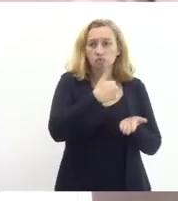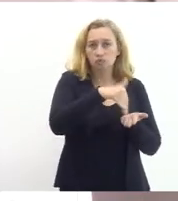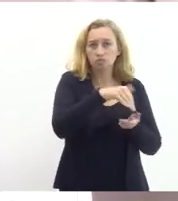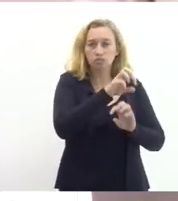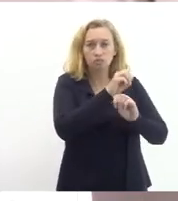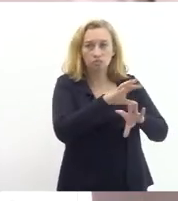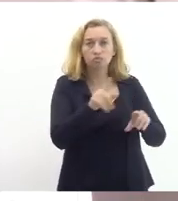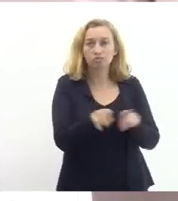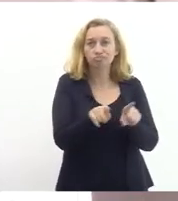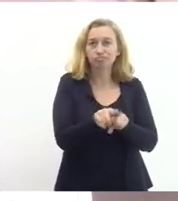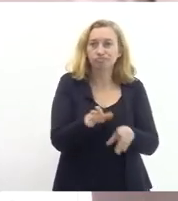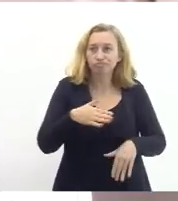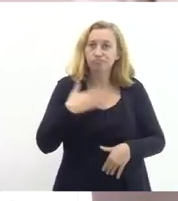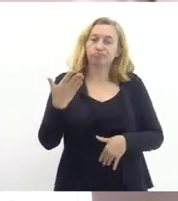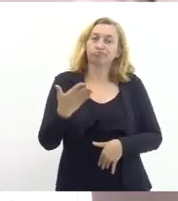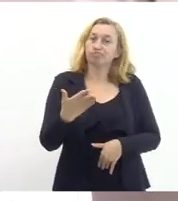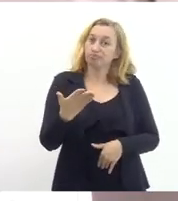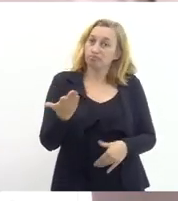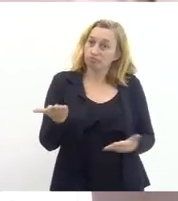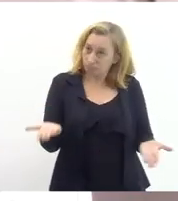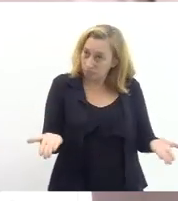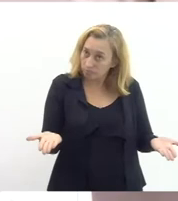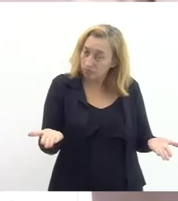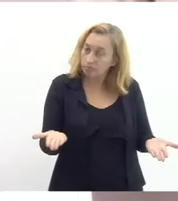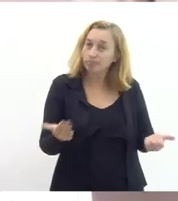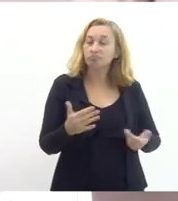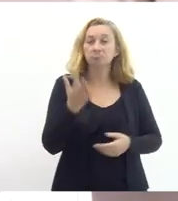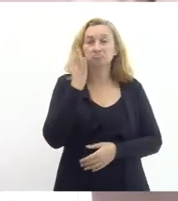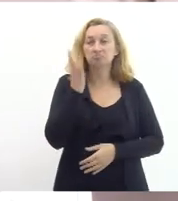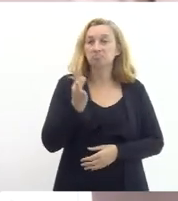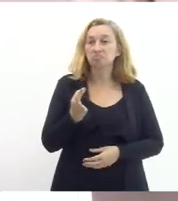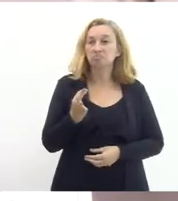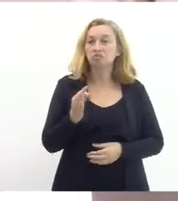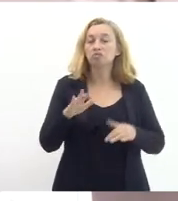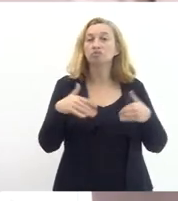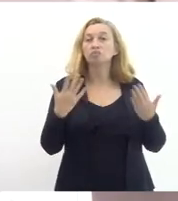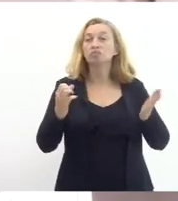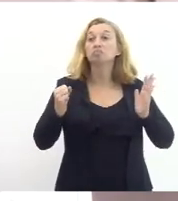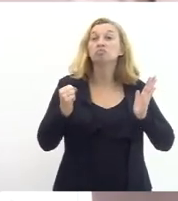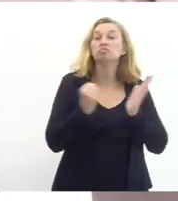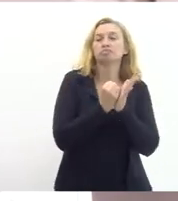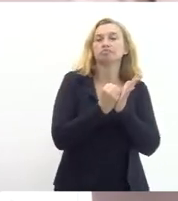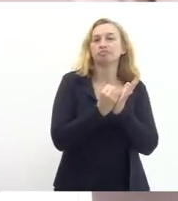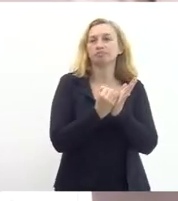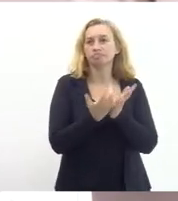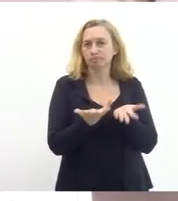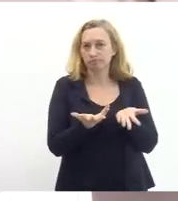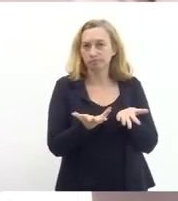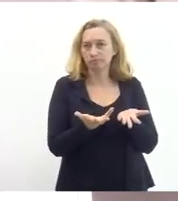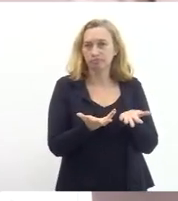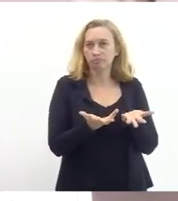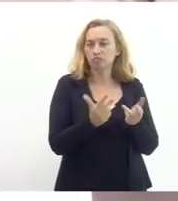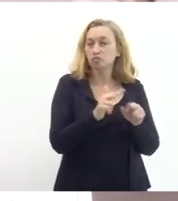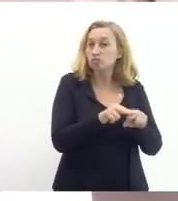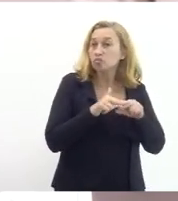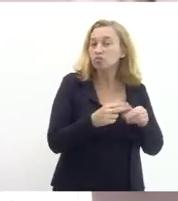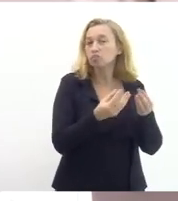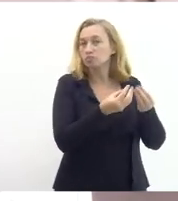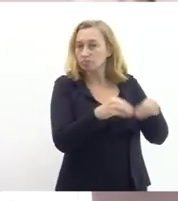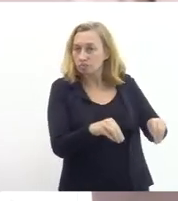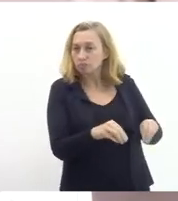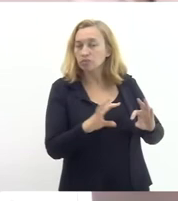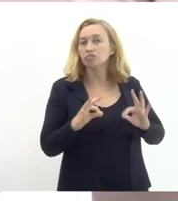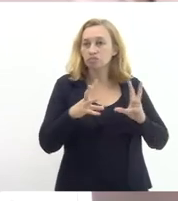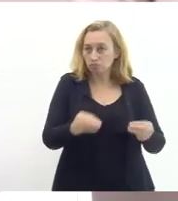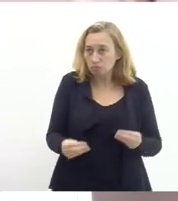assustaram na grandeza eu não sei quais são os impactos quais são os motivos para isso